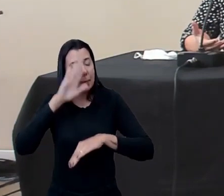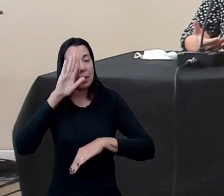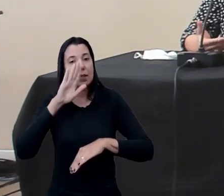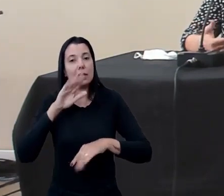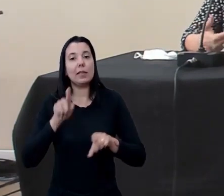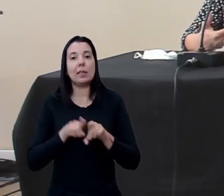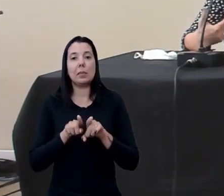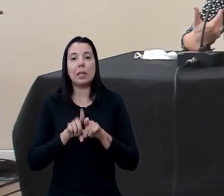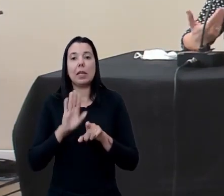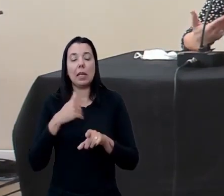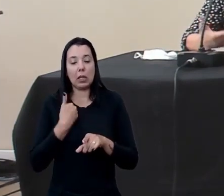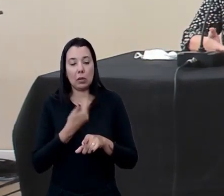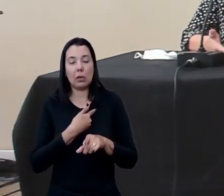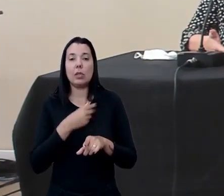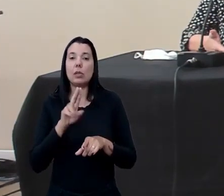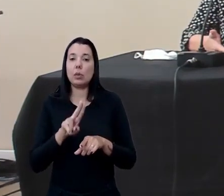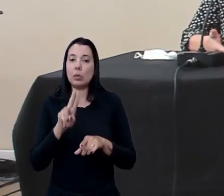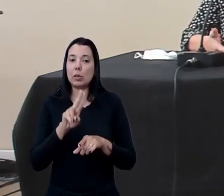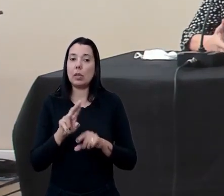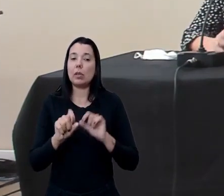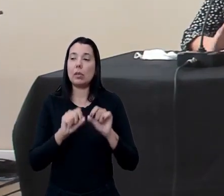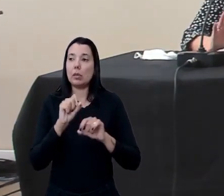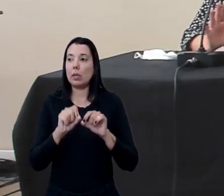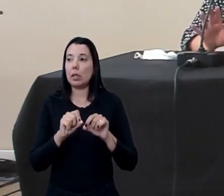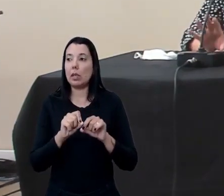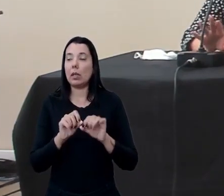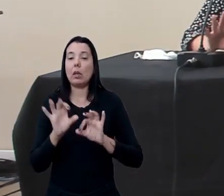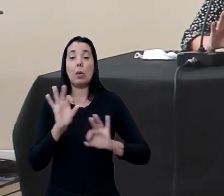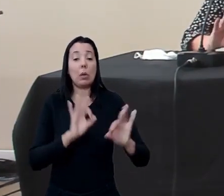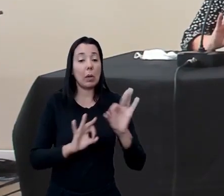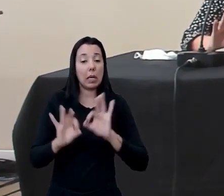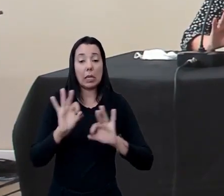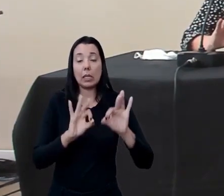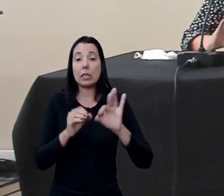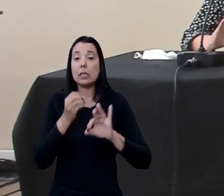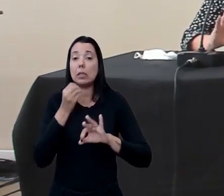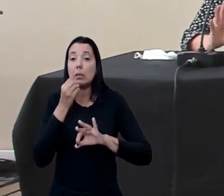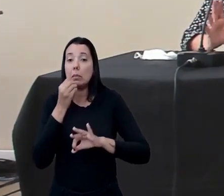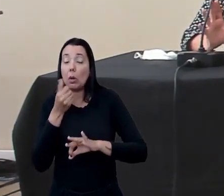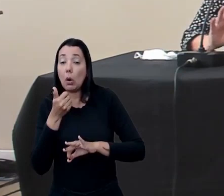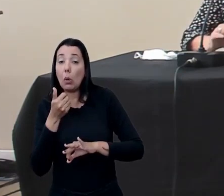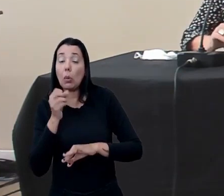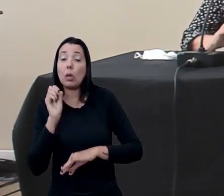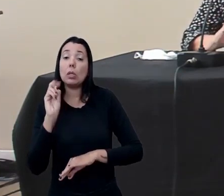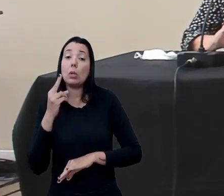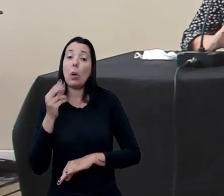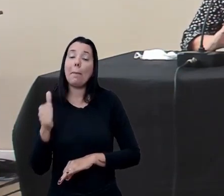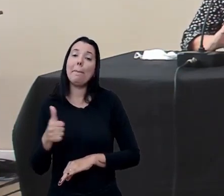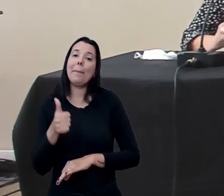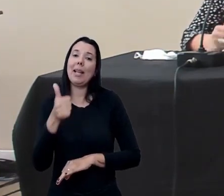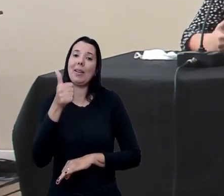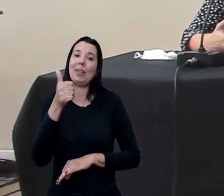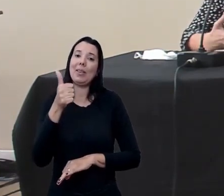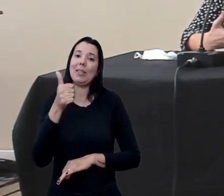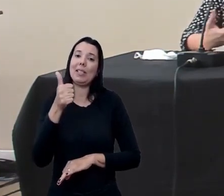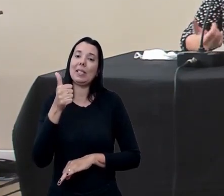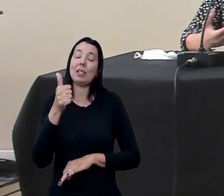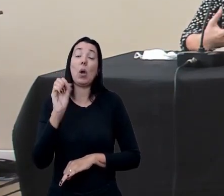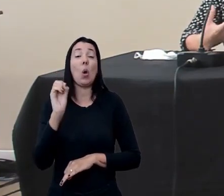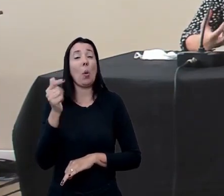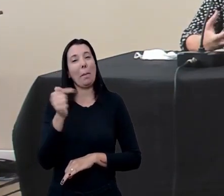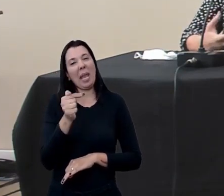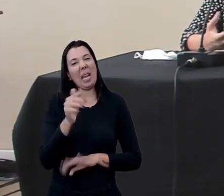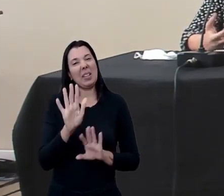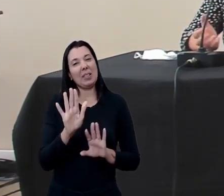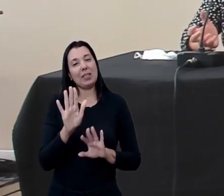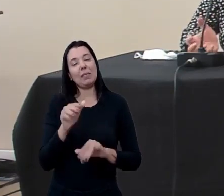ferramentas é a gente que utilizando essas ferramentas constrói boas ou melhores ou menos